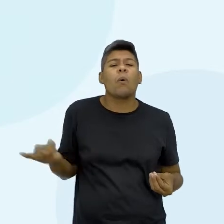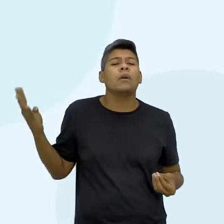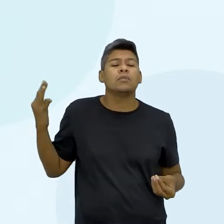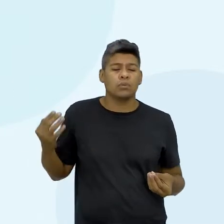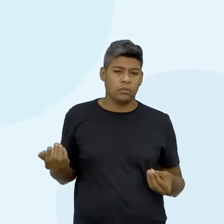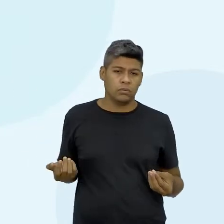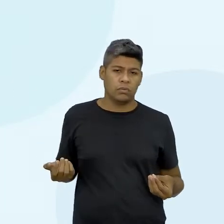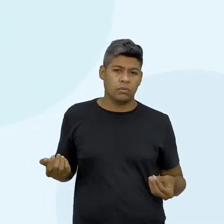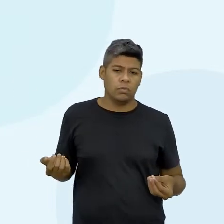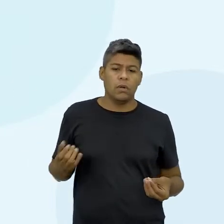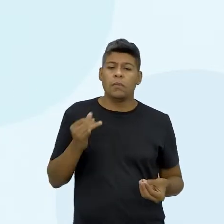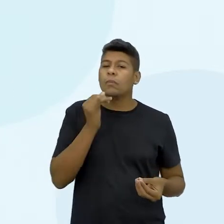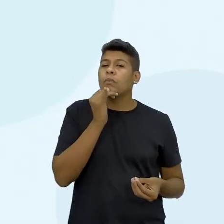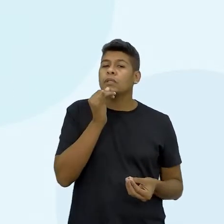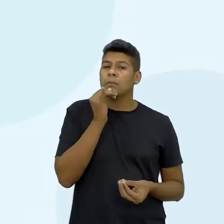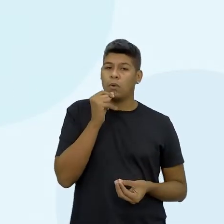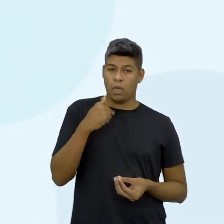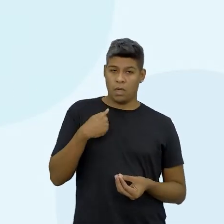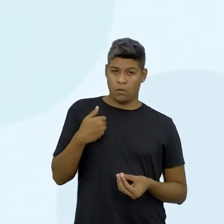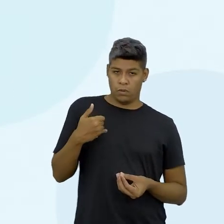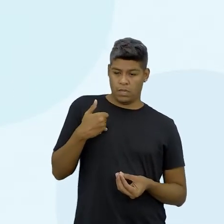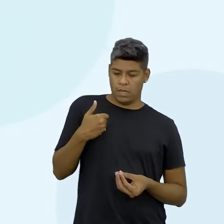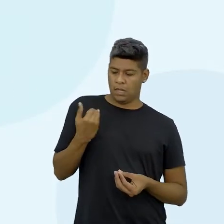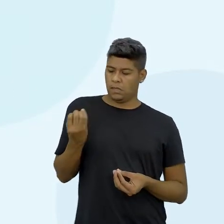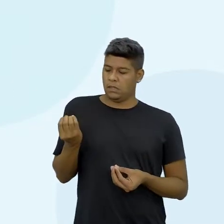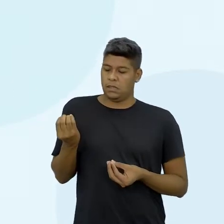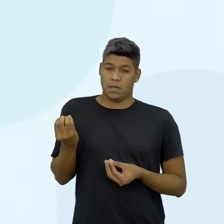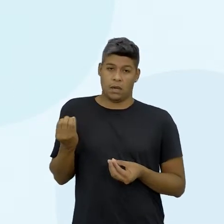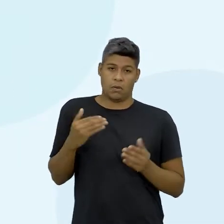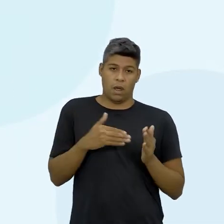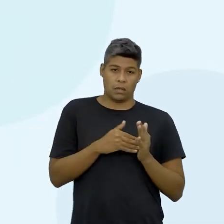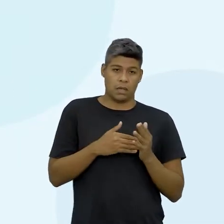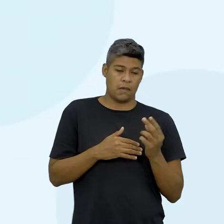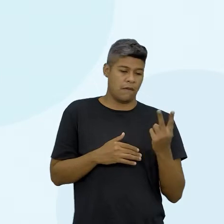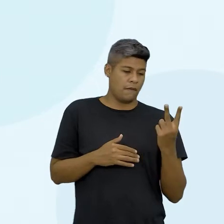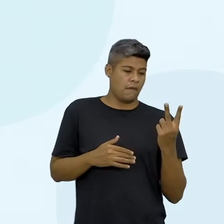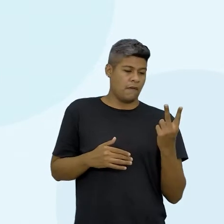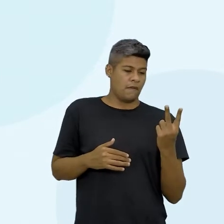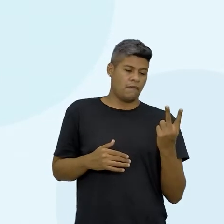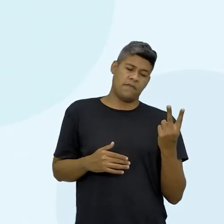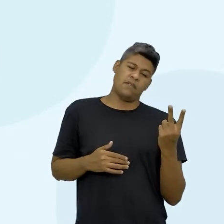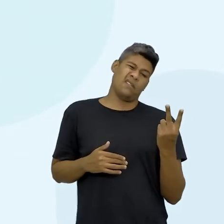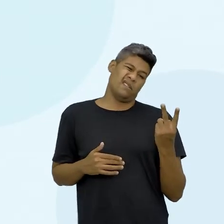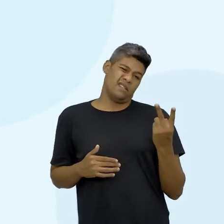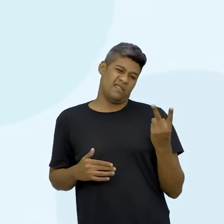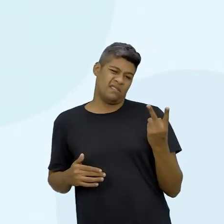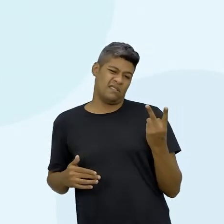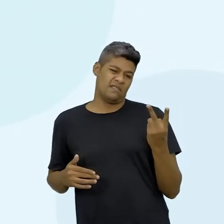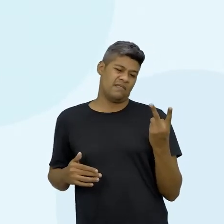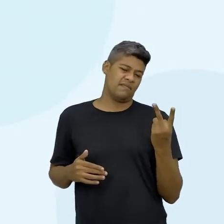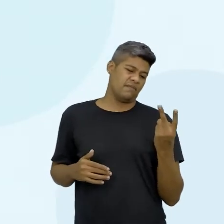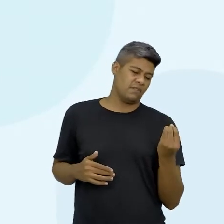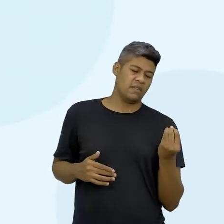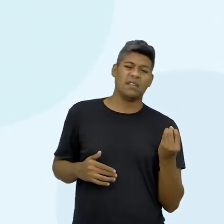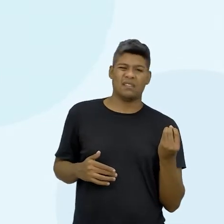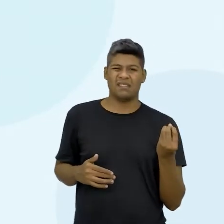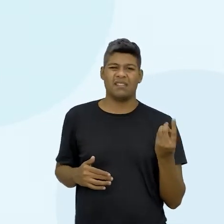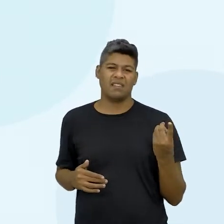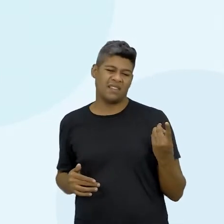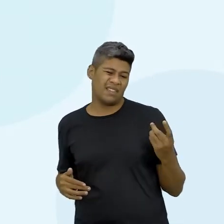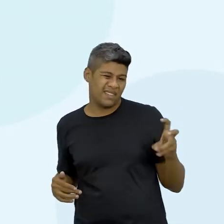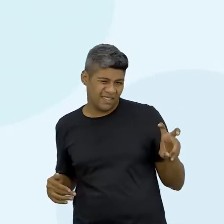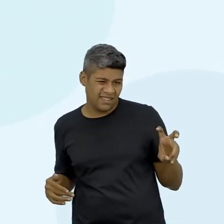23 anos? 23 menos, né? Porque vocês aí tem 15. Só que esta